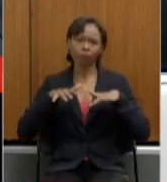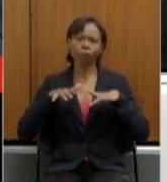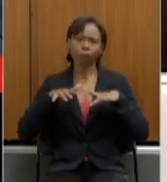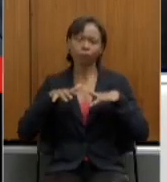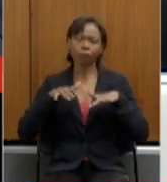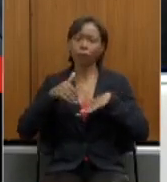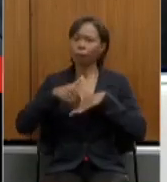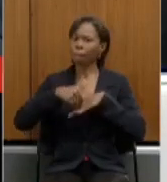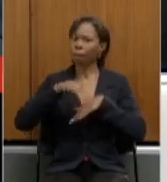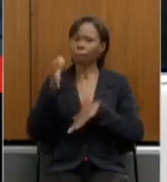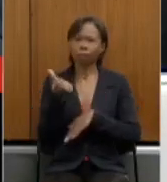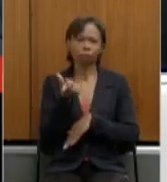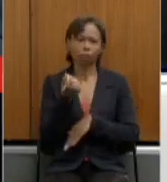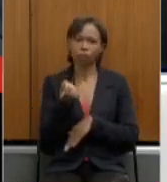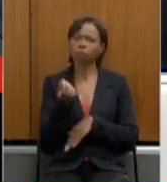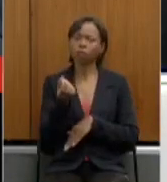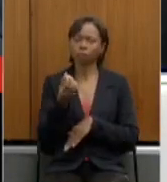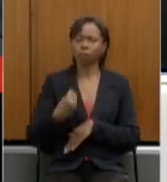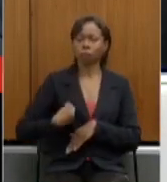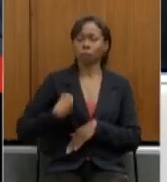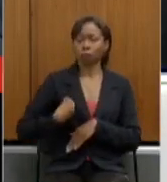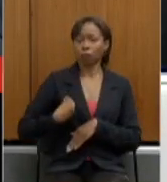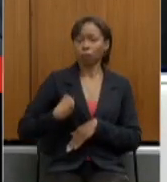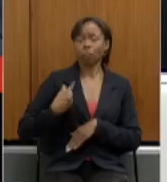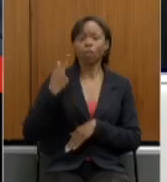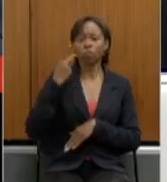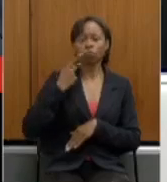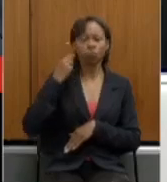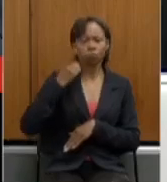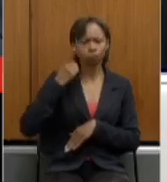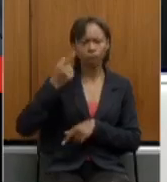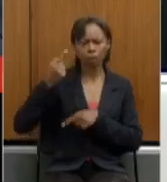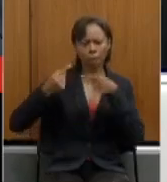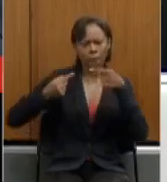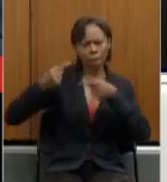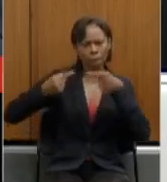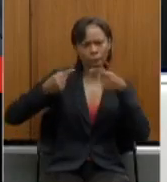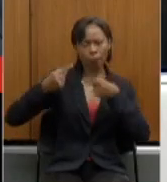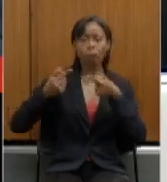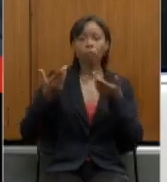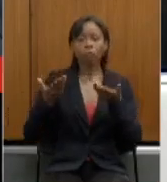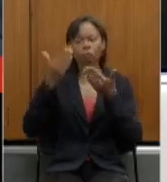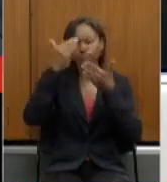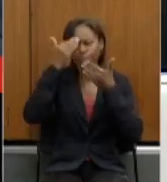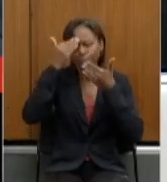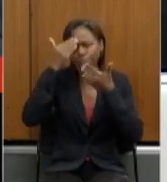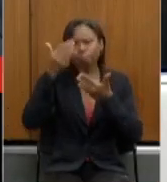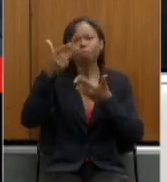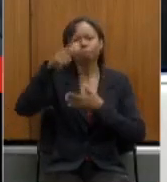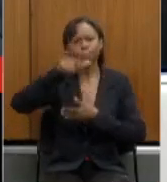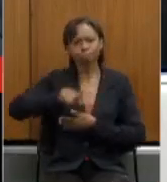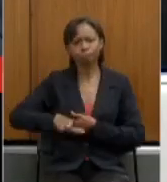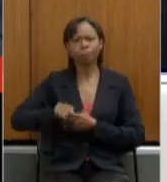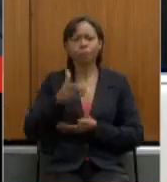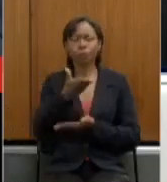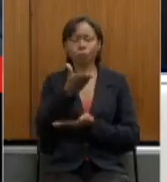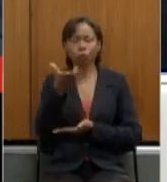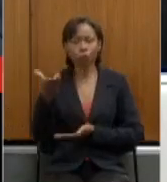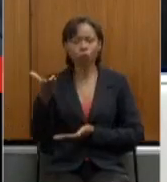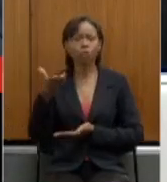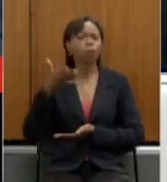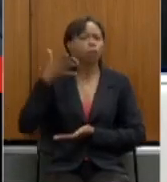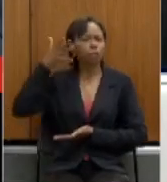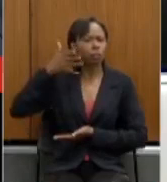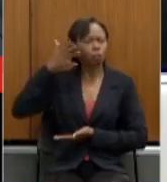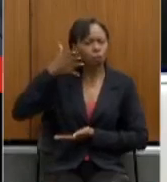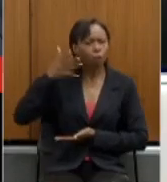60 parlamentares presentes neste debate e manifesto os agradecimentos mais uma vez às expositoras aos